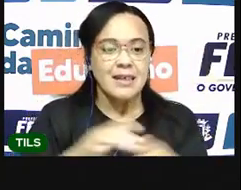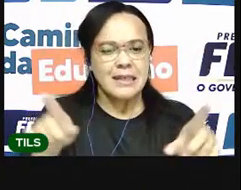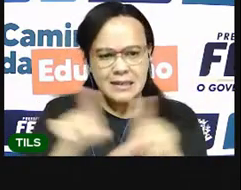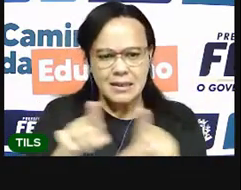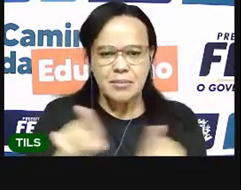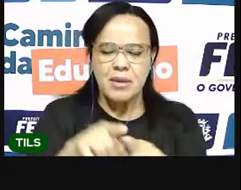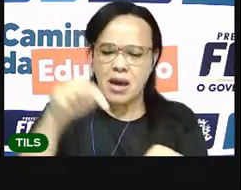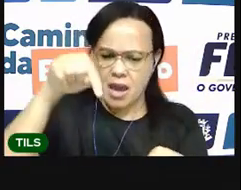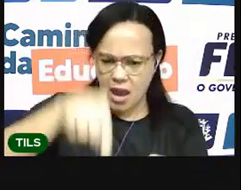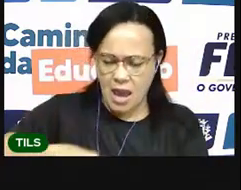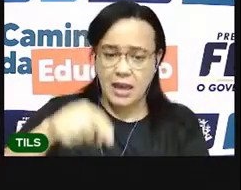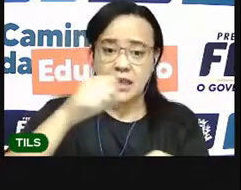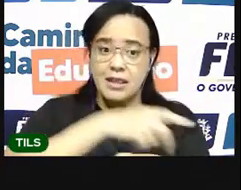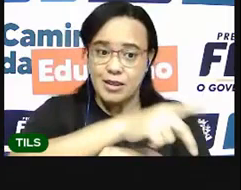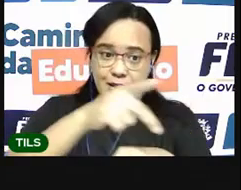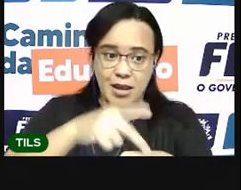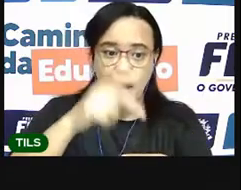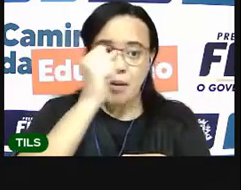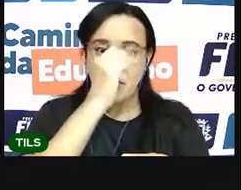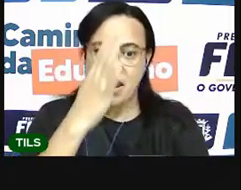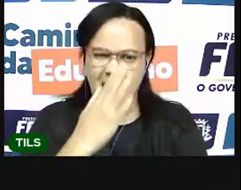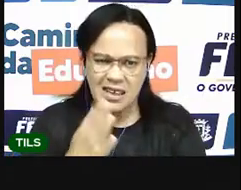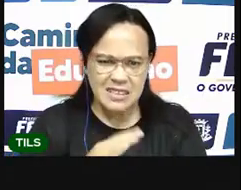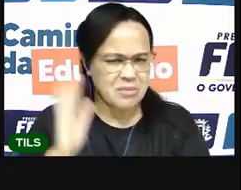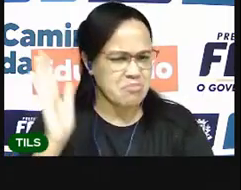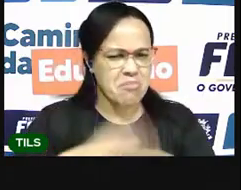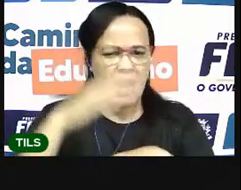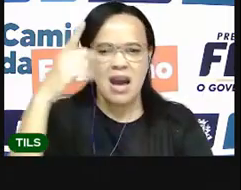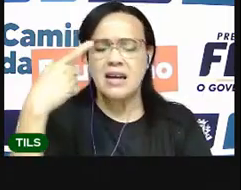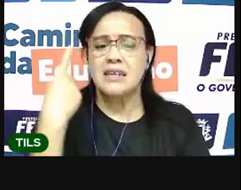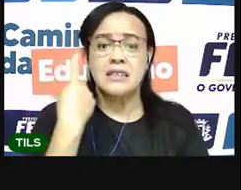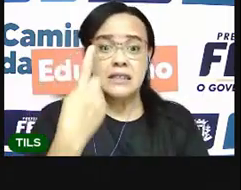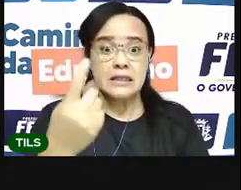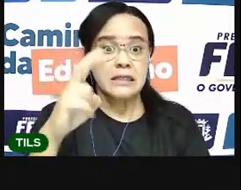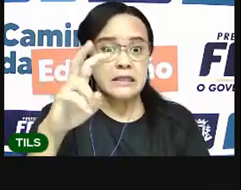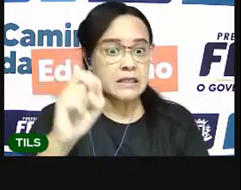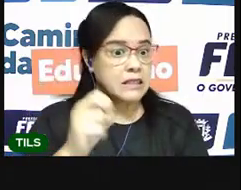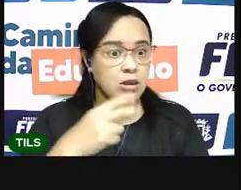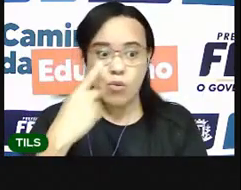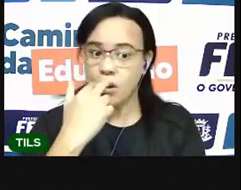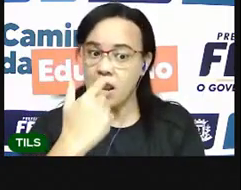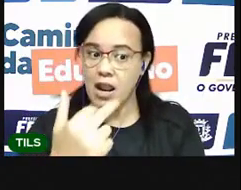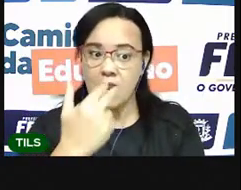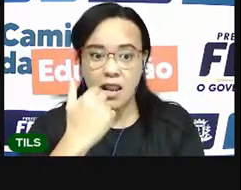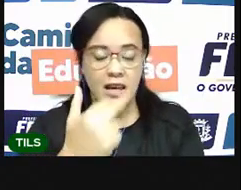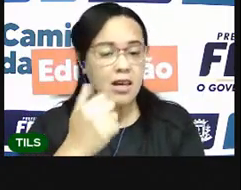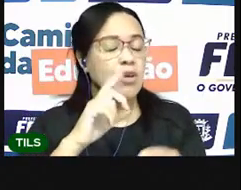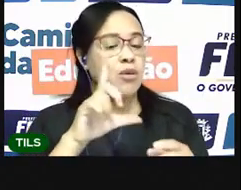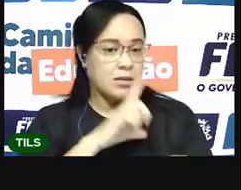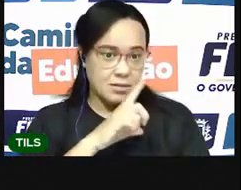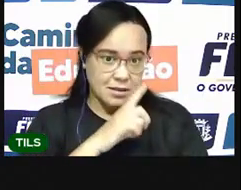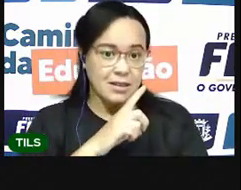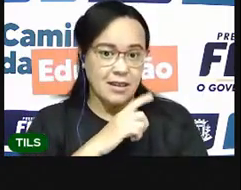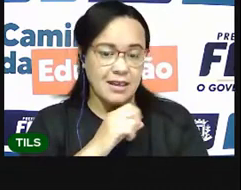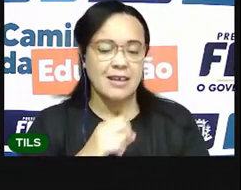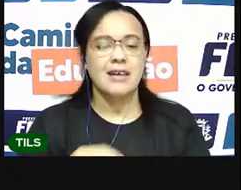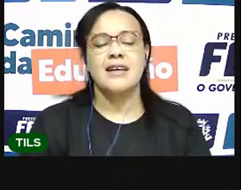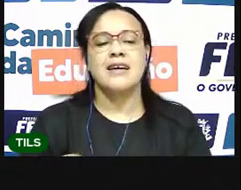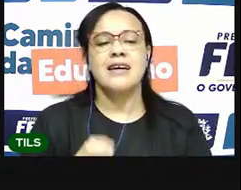150 tipos de língua indígena. Então, no nosso vocabulário, na